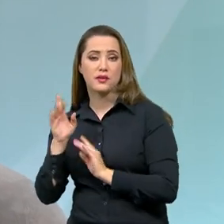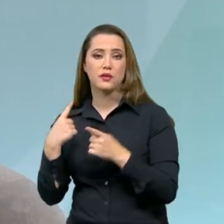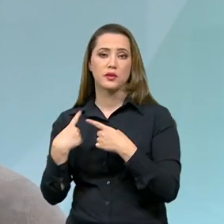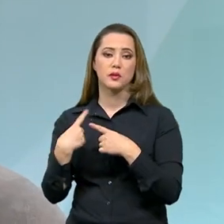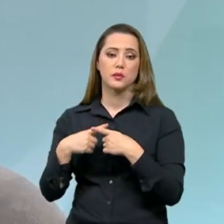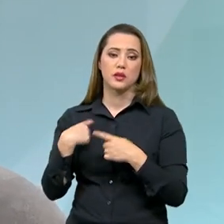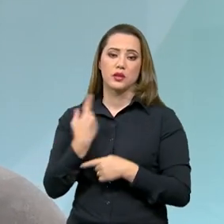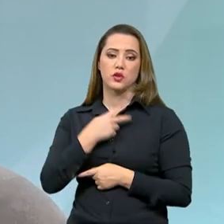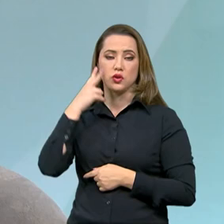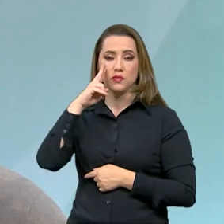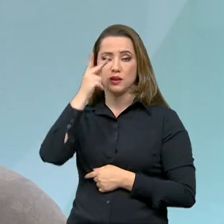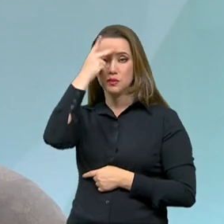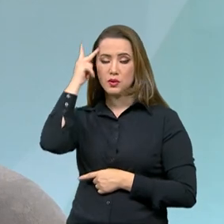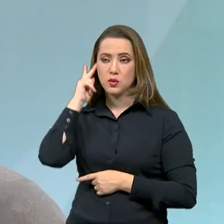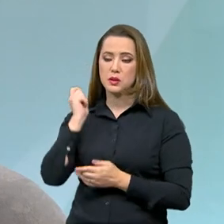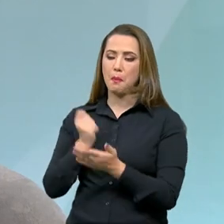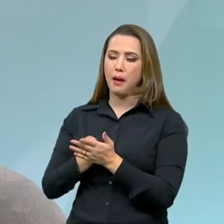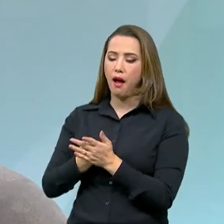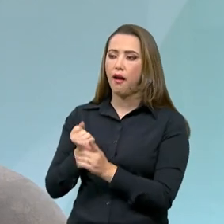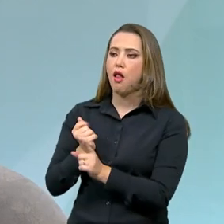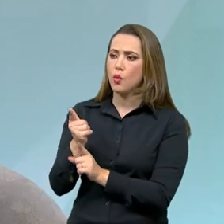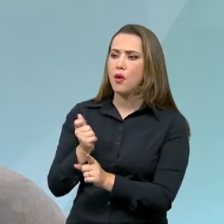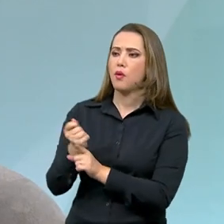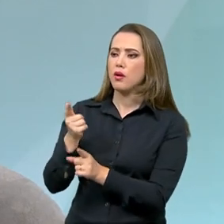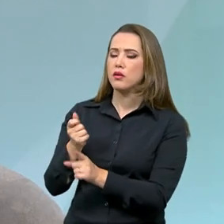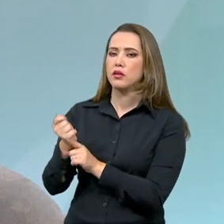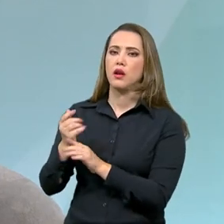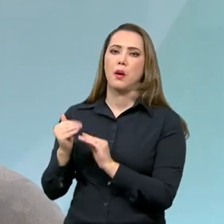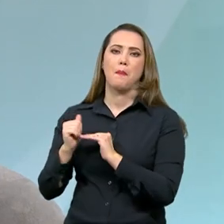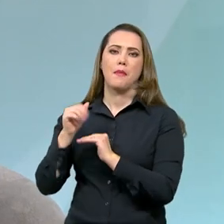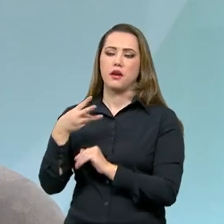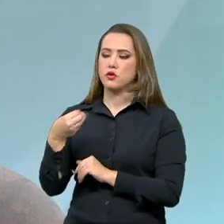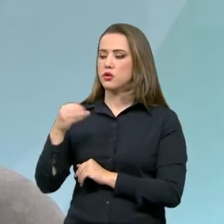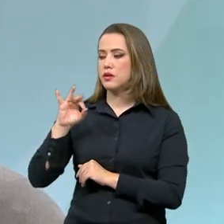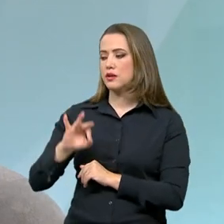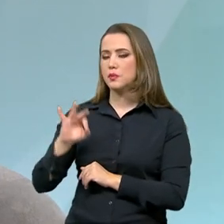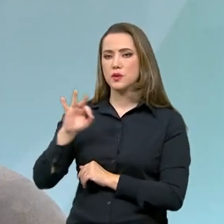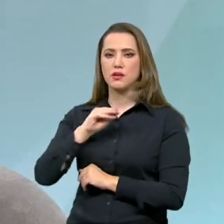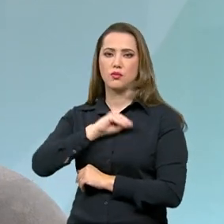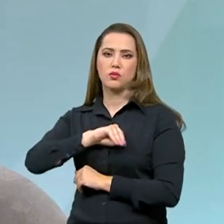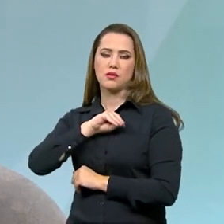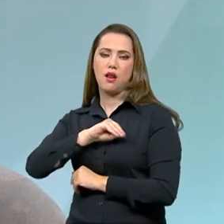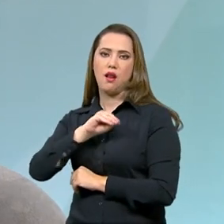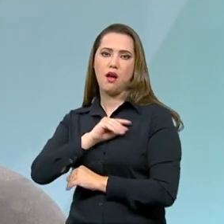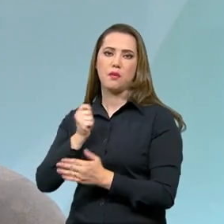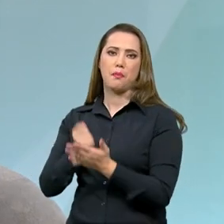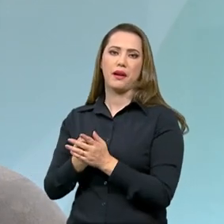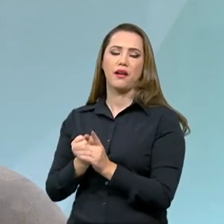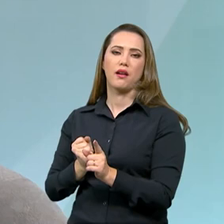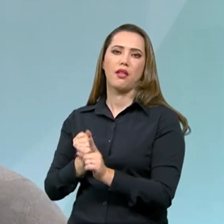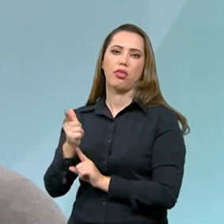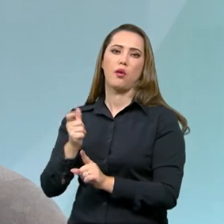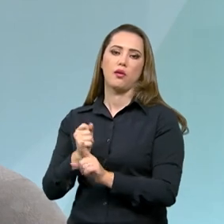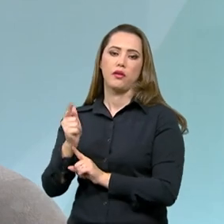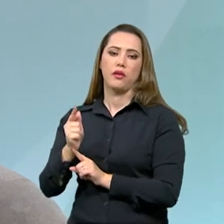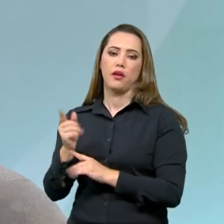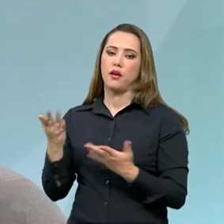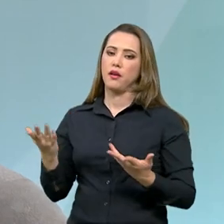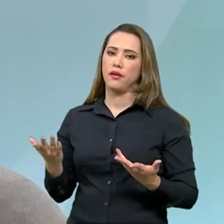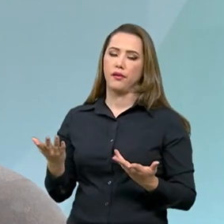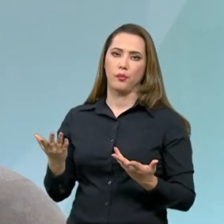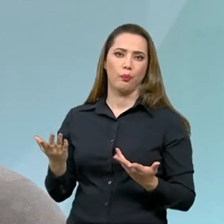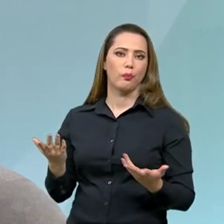excessivo com aluguel. Então, aquelas famílias que comprometem mais de 30% da sua renda com aluguel, elas estão no ônus excessivo. E aquilo não